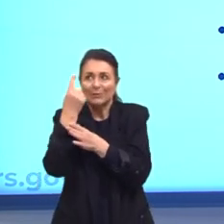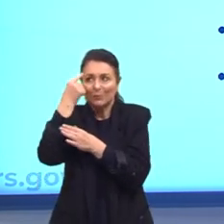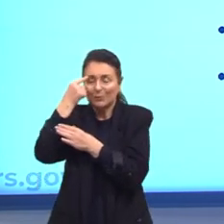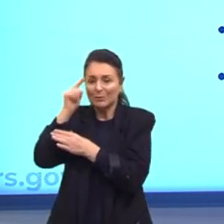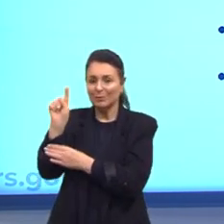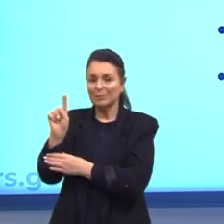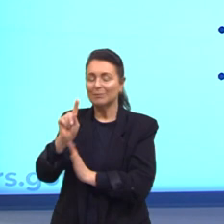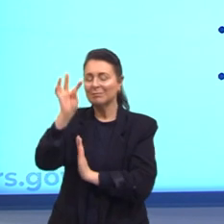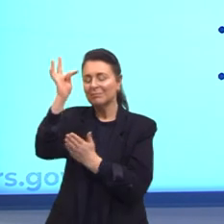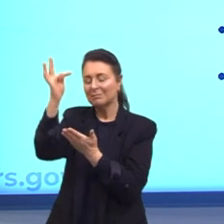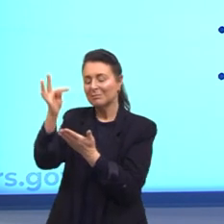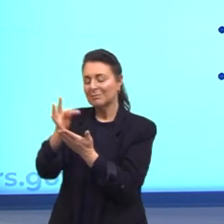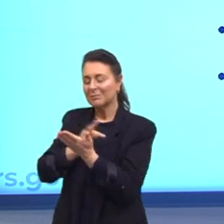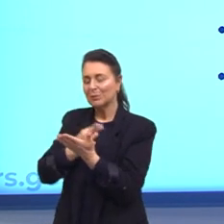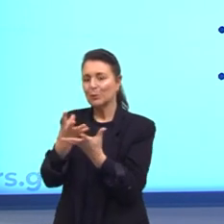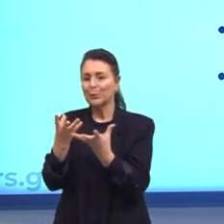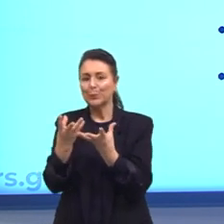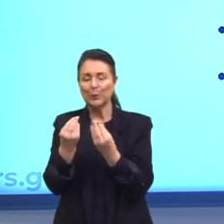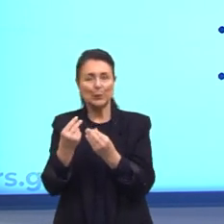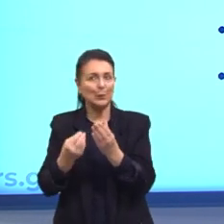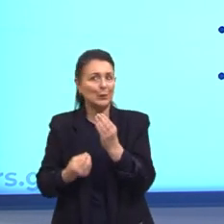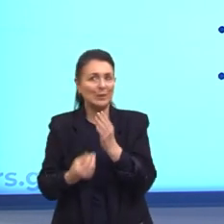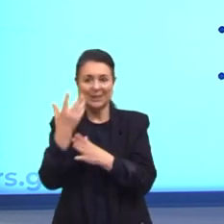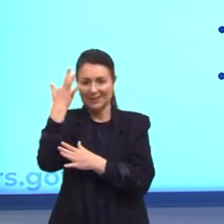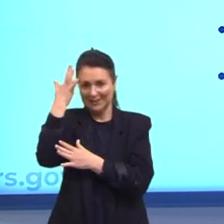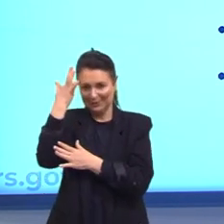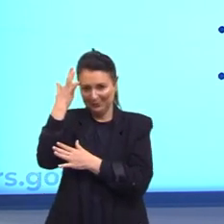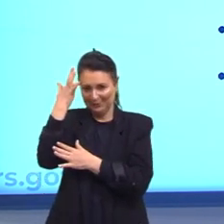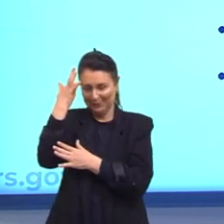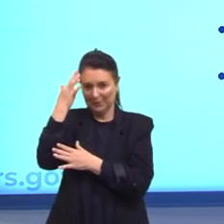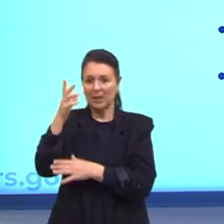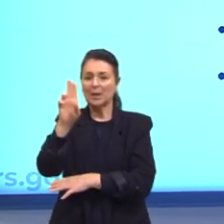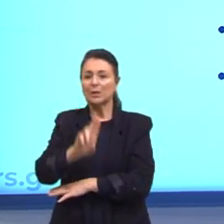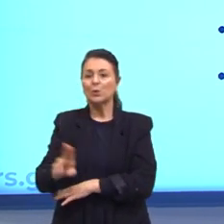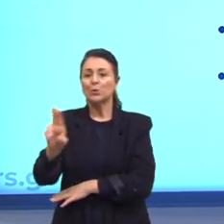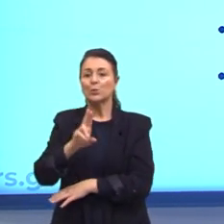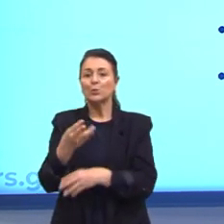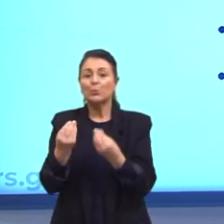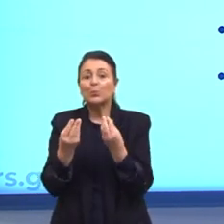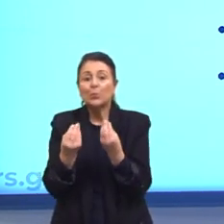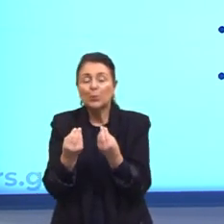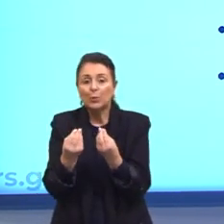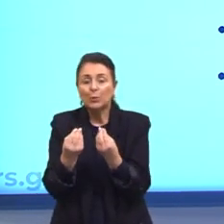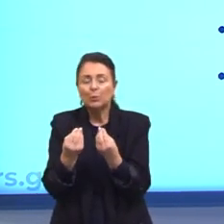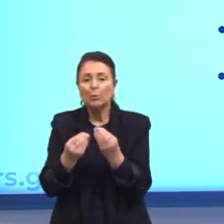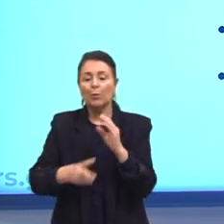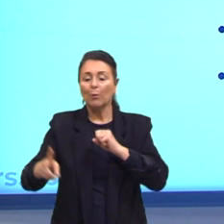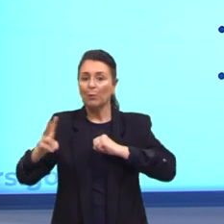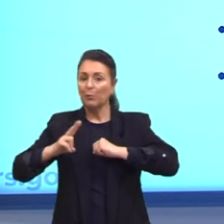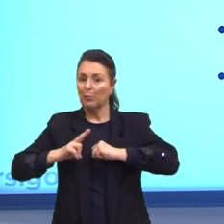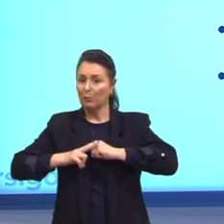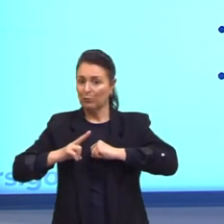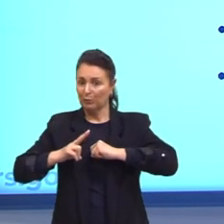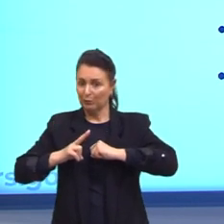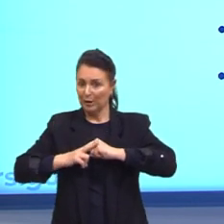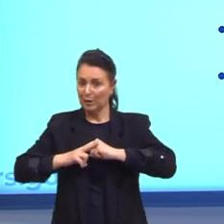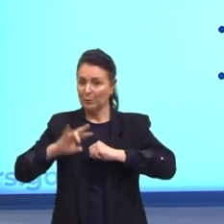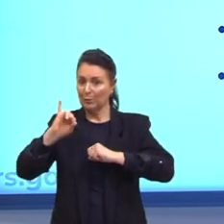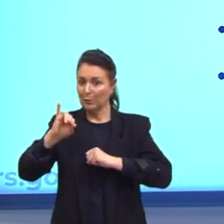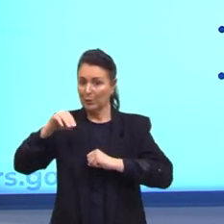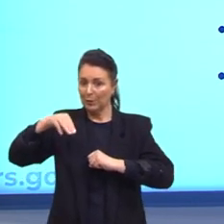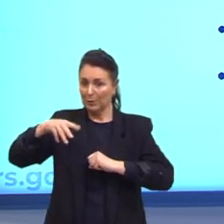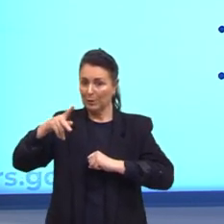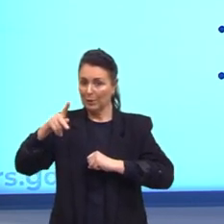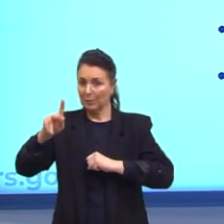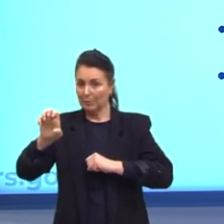textos muito criativos. Eles costumam usar, como eu já disse anteriormente, verbos no modo imperativo,